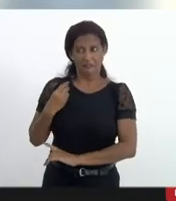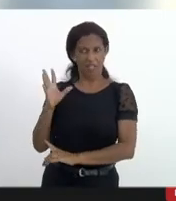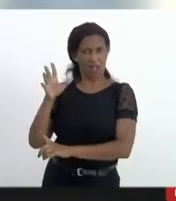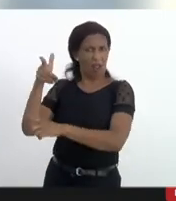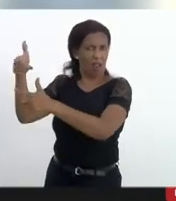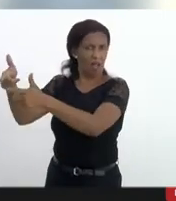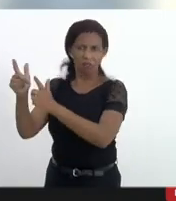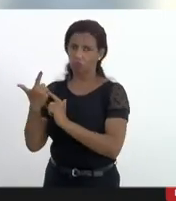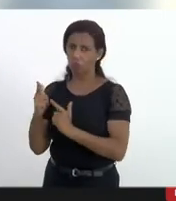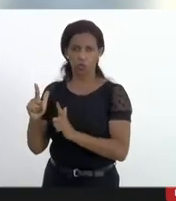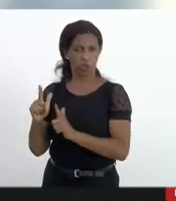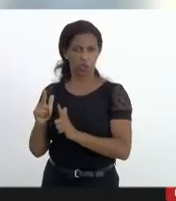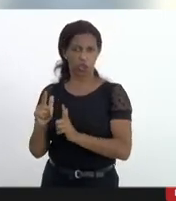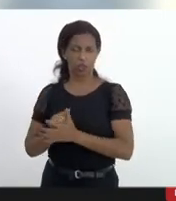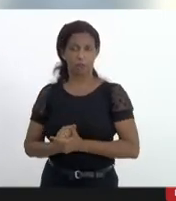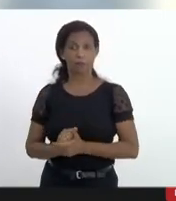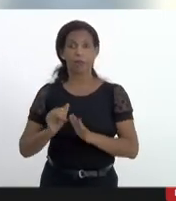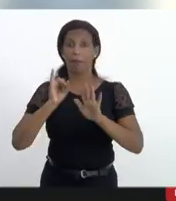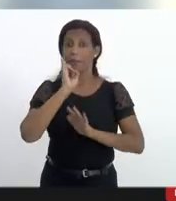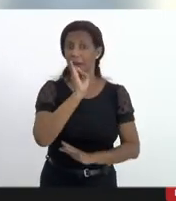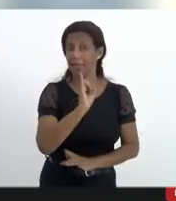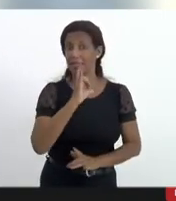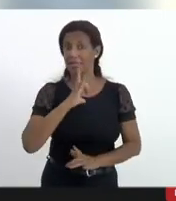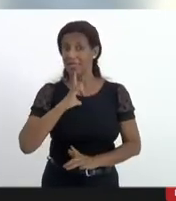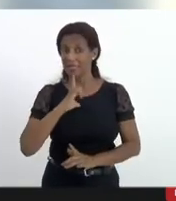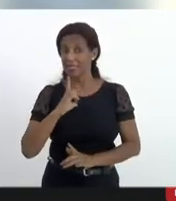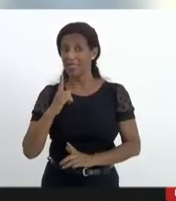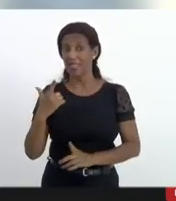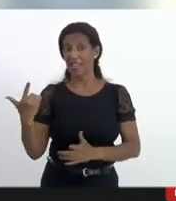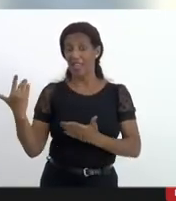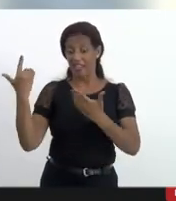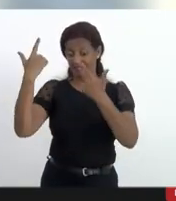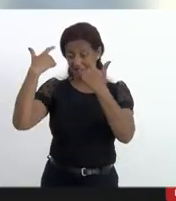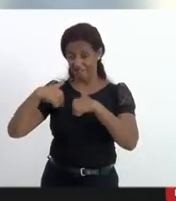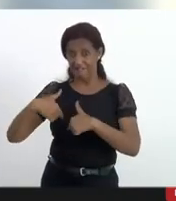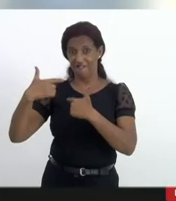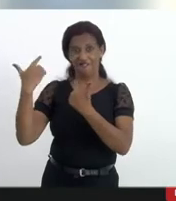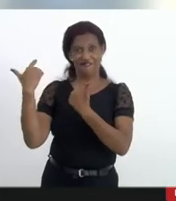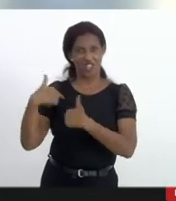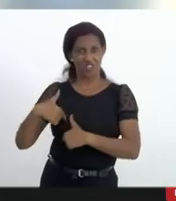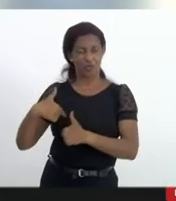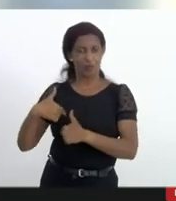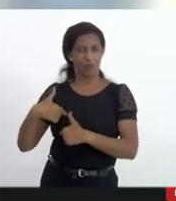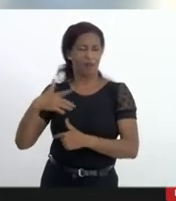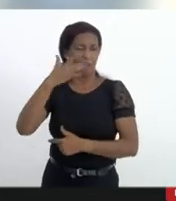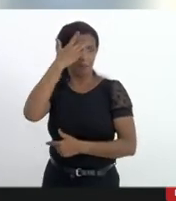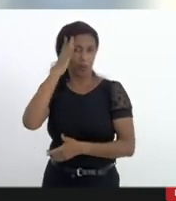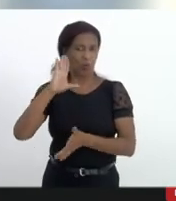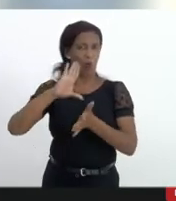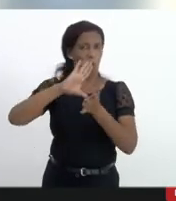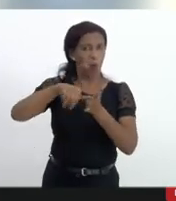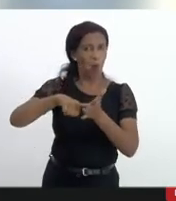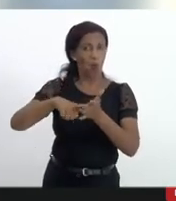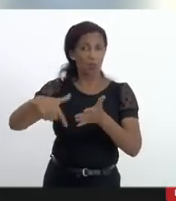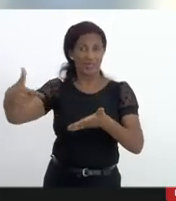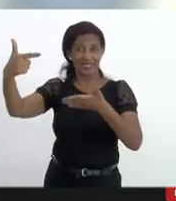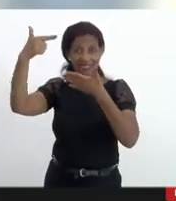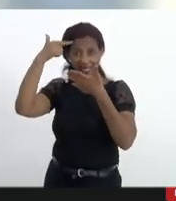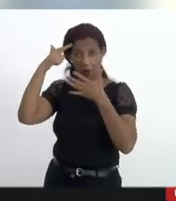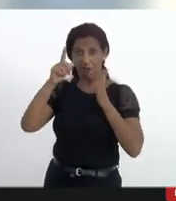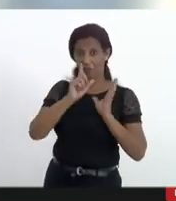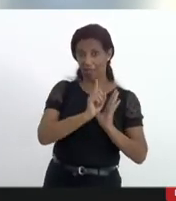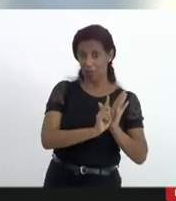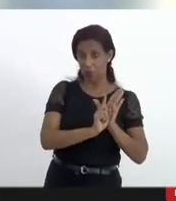lidamos com casos em que temos pessoas vítimas de roubo de veículos roubo de carga qualquer pessoa retirada da área